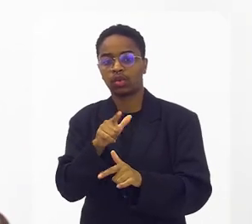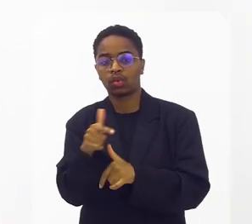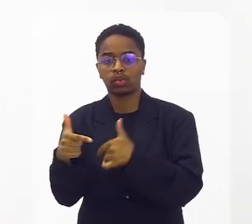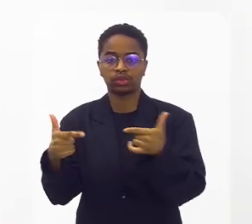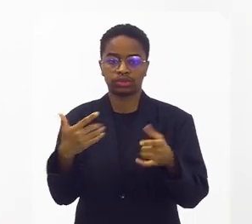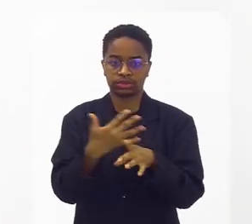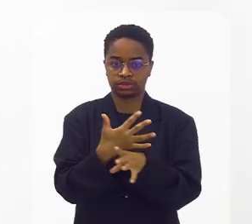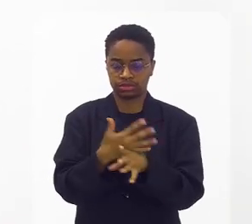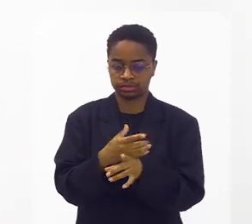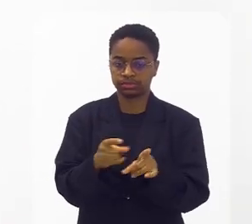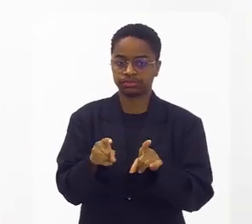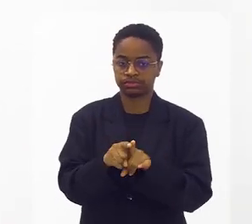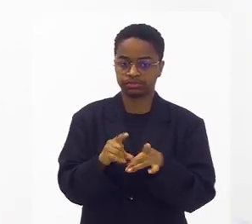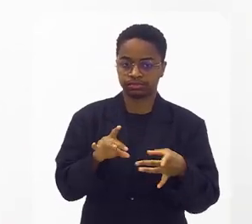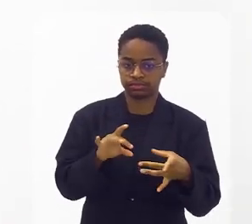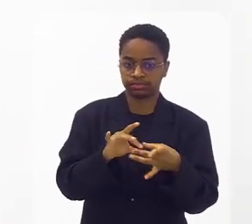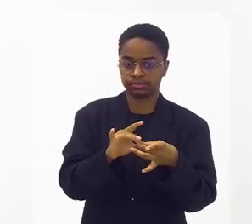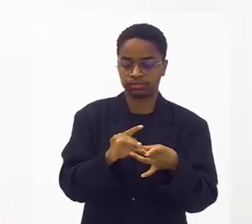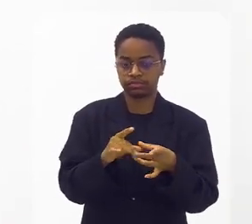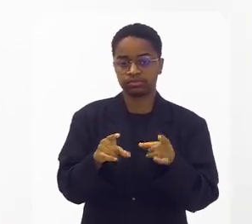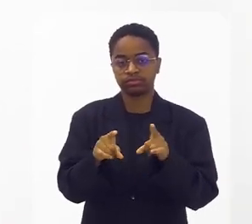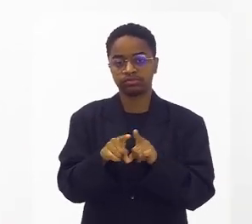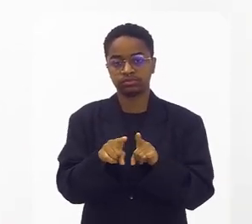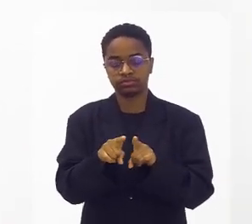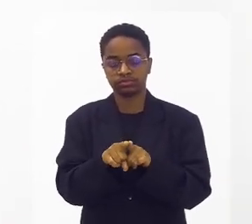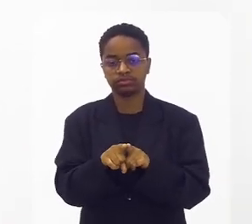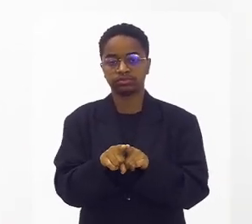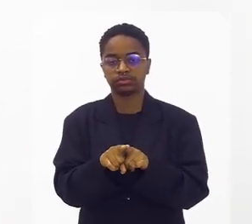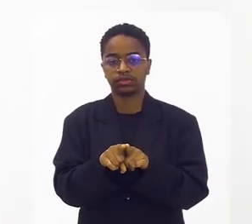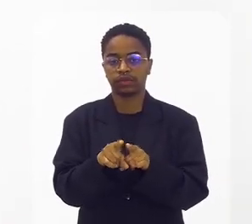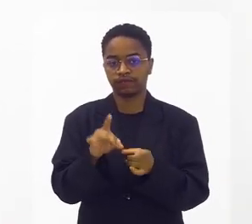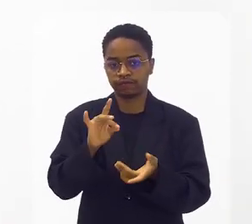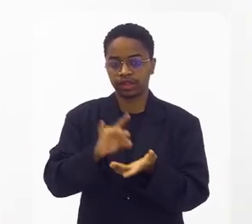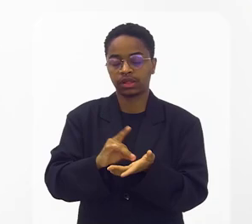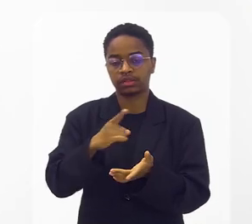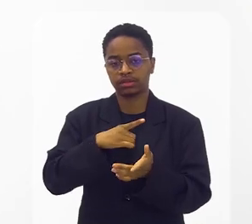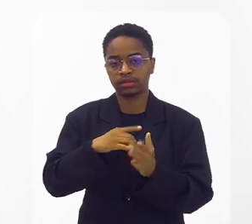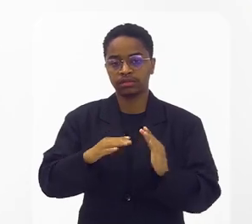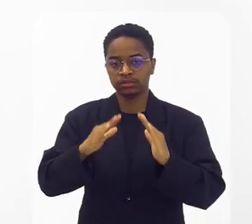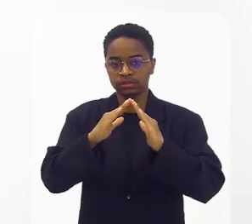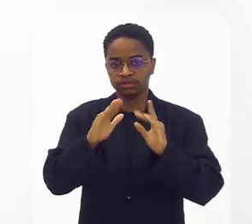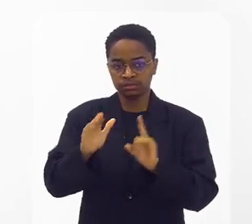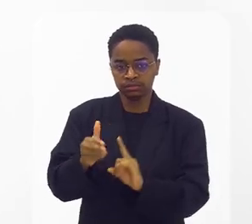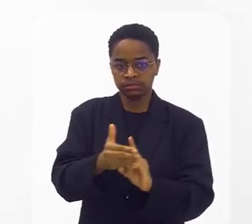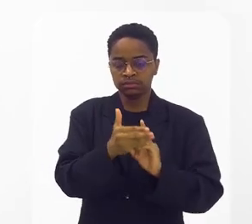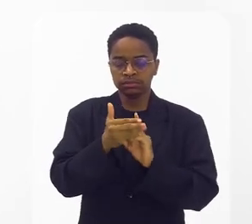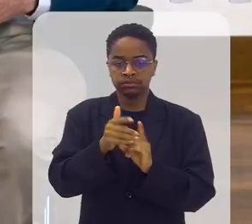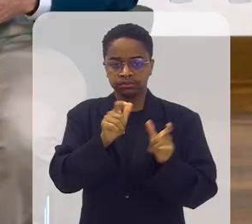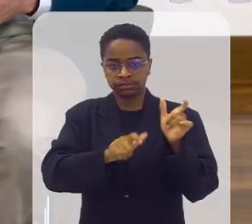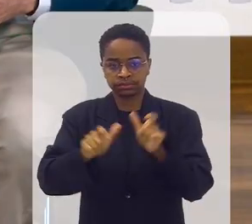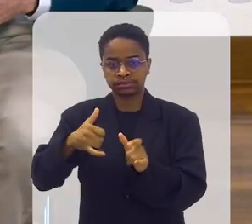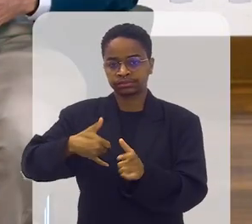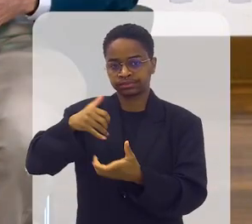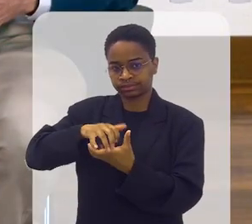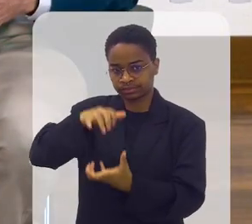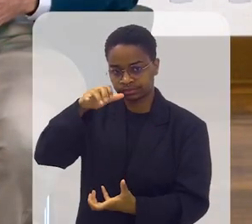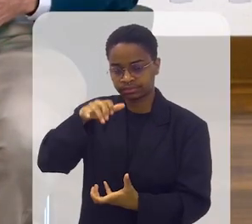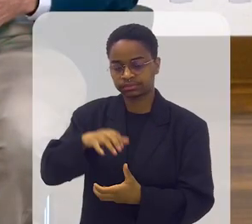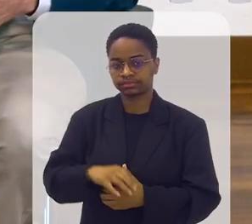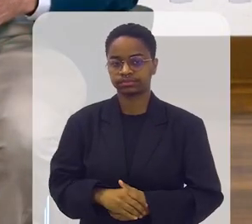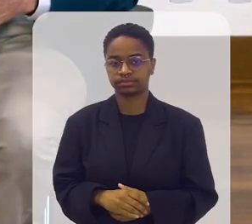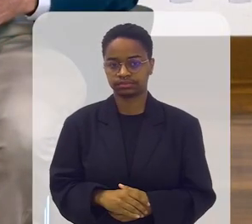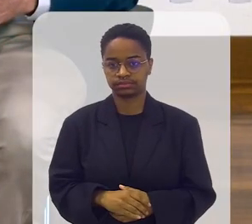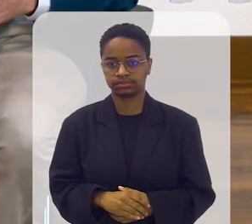metropolitanas. E nós temos realmente, de fato, os abrigos de acolhimento para essa pessoa